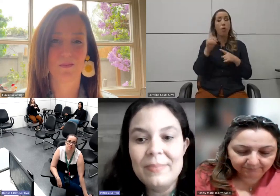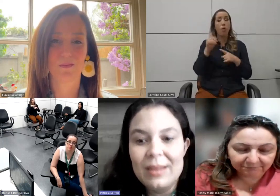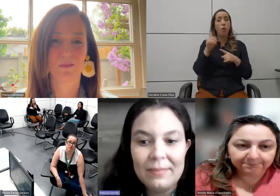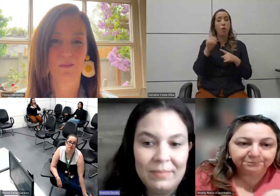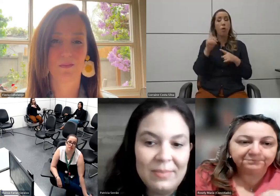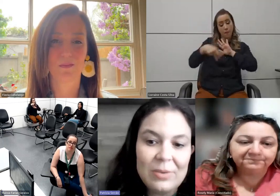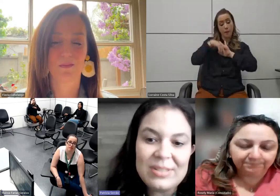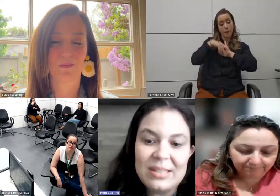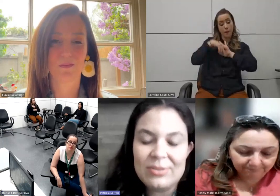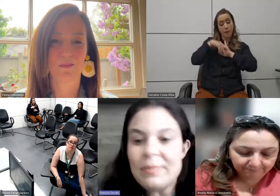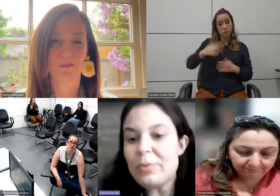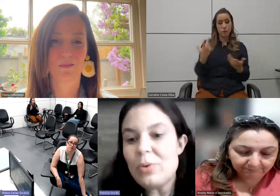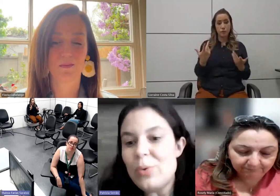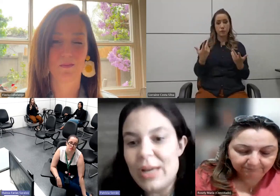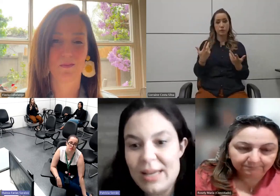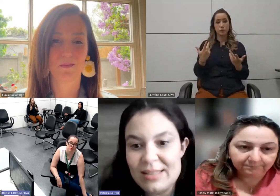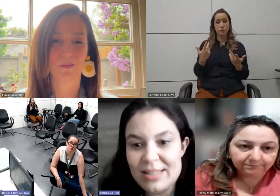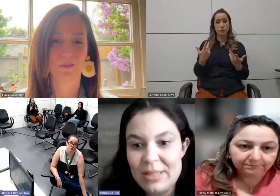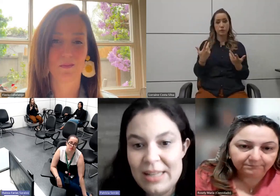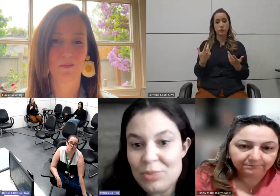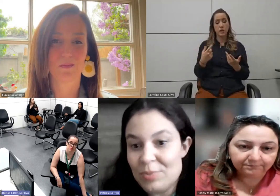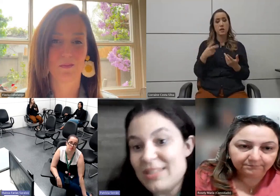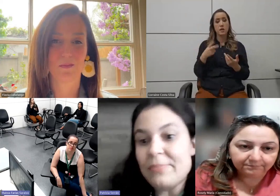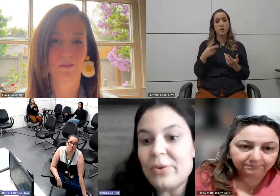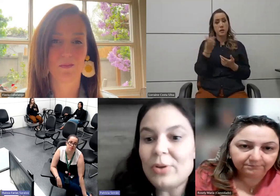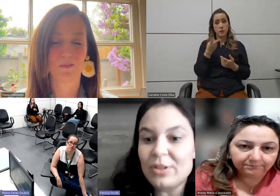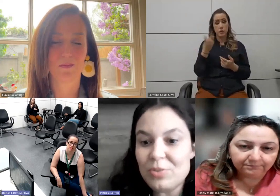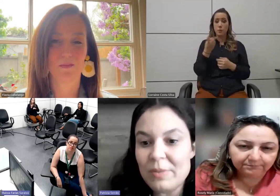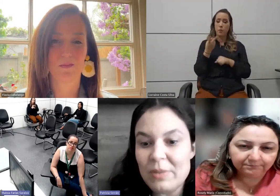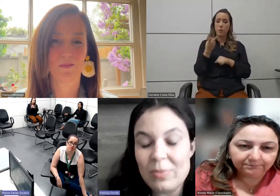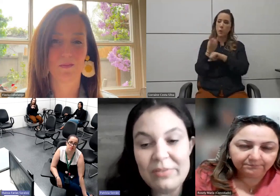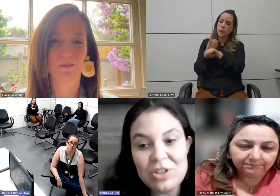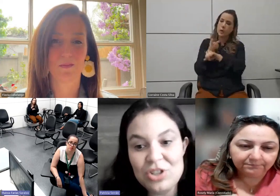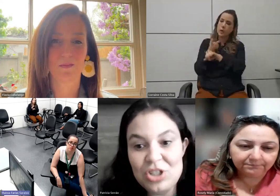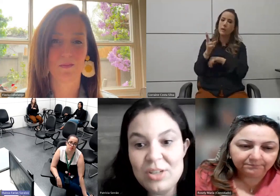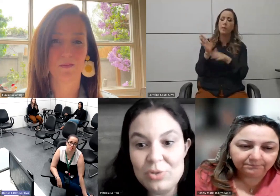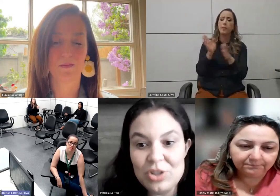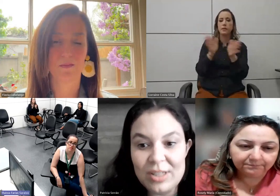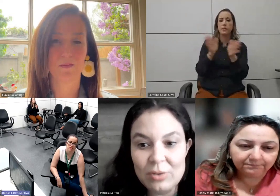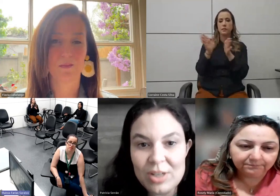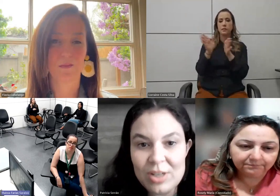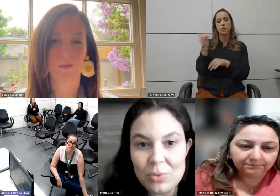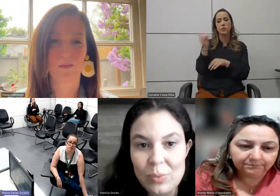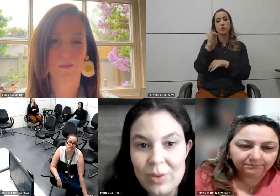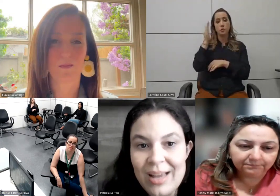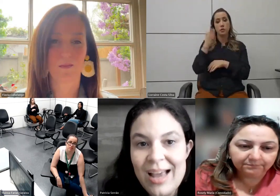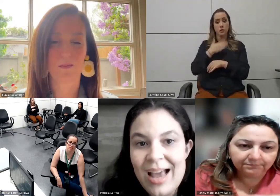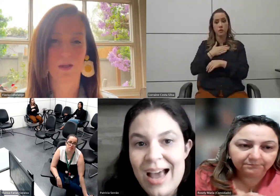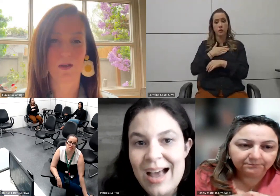E, então, assim, eu sempre procurei acessibilidade porque sempre foi importante para mim. vez...